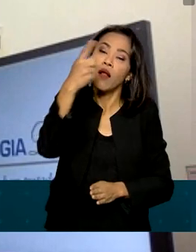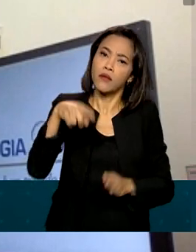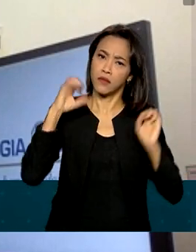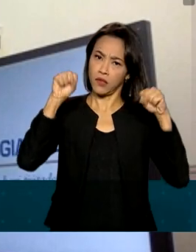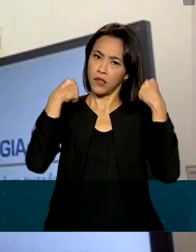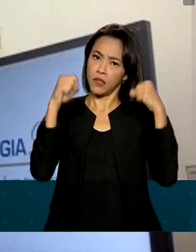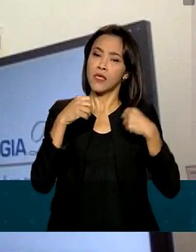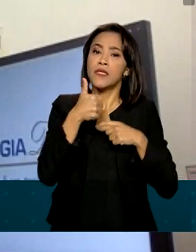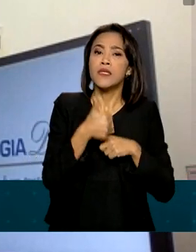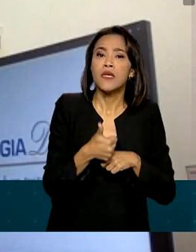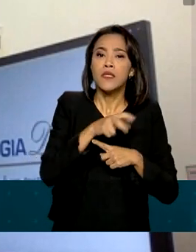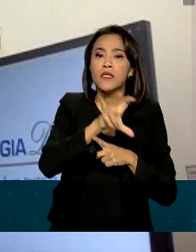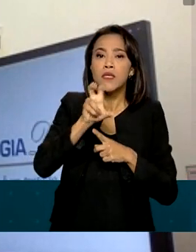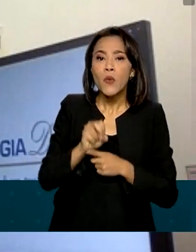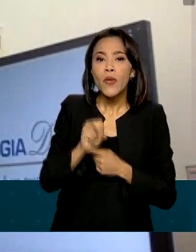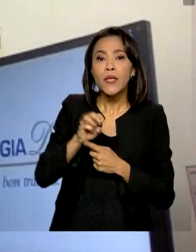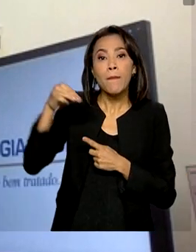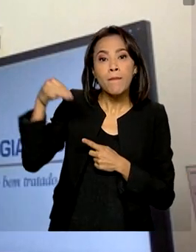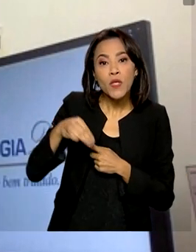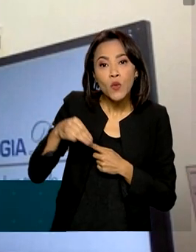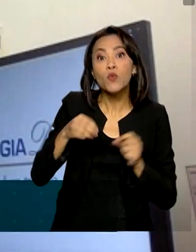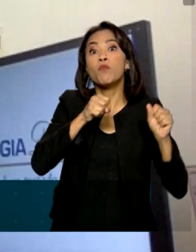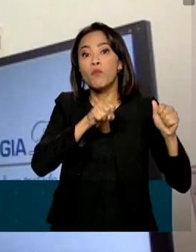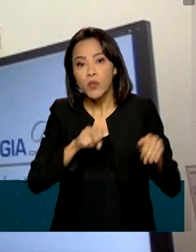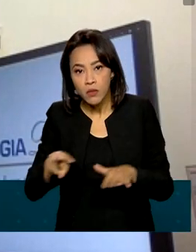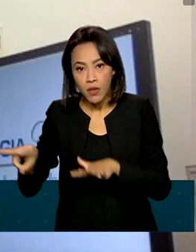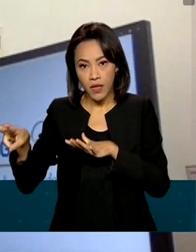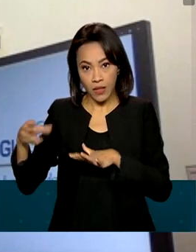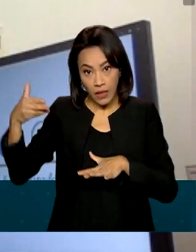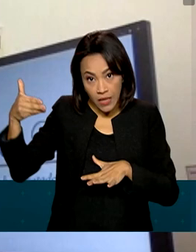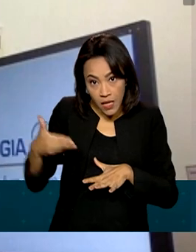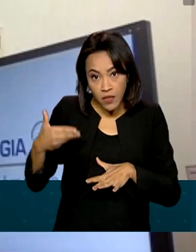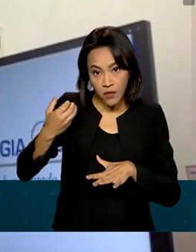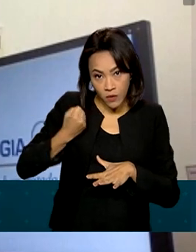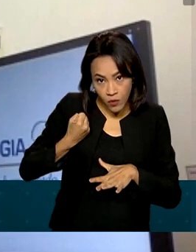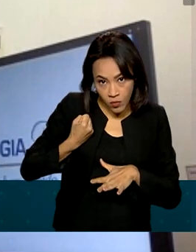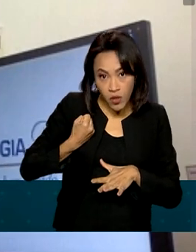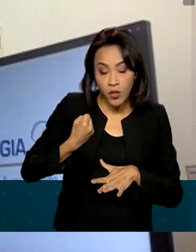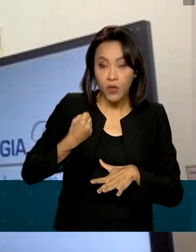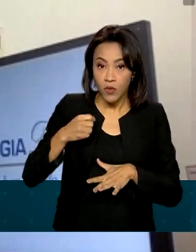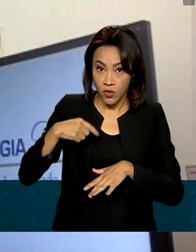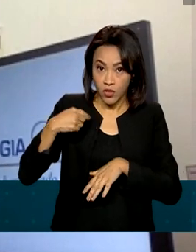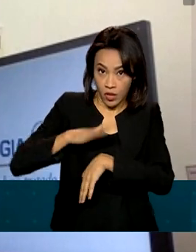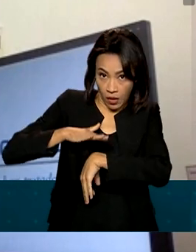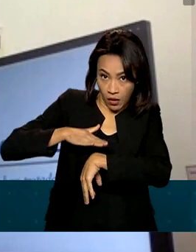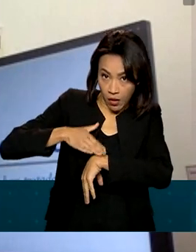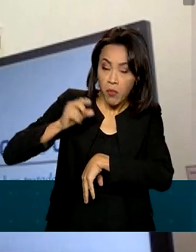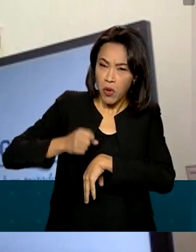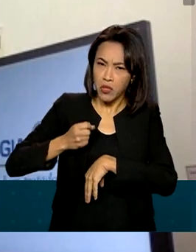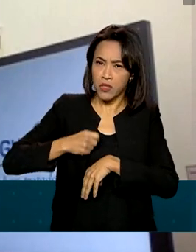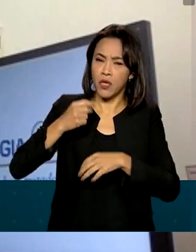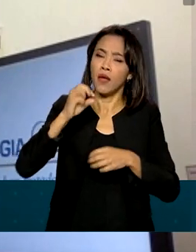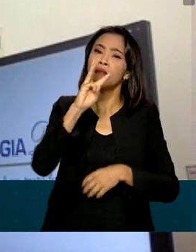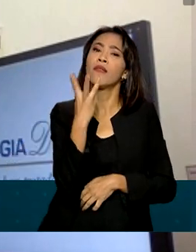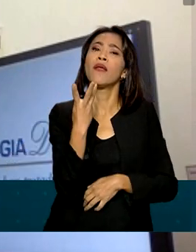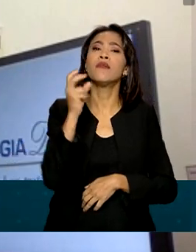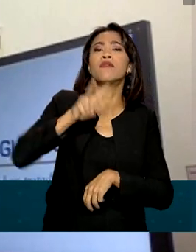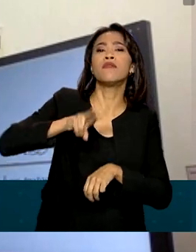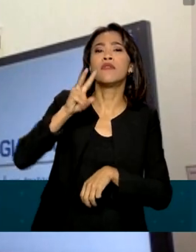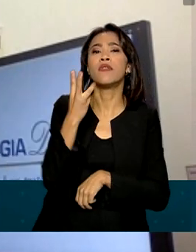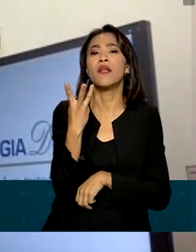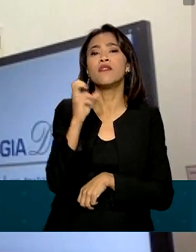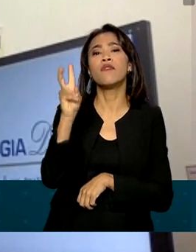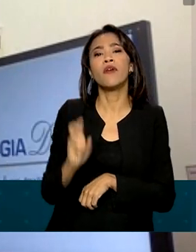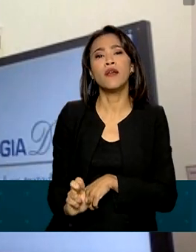de 150 minutos por semana. E esse número aí de 150 poderia ser dividido em três vezes por semana.